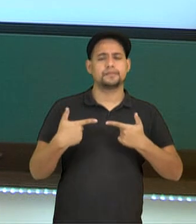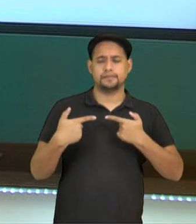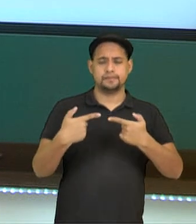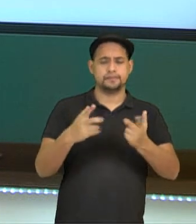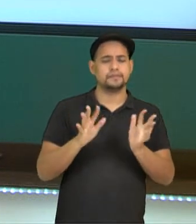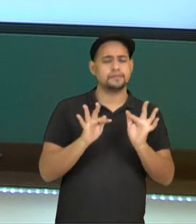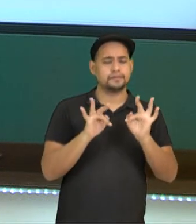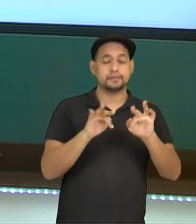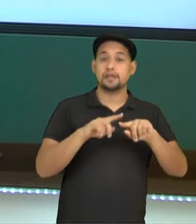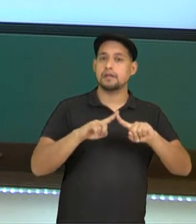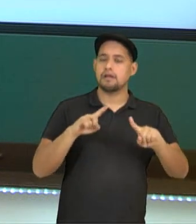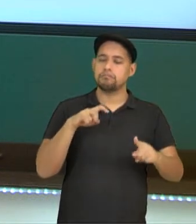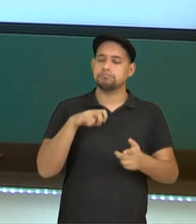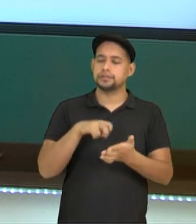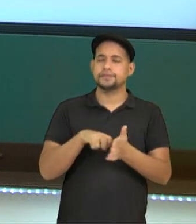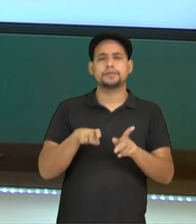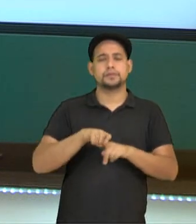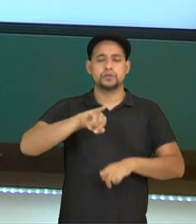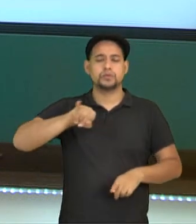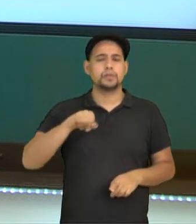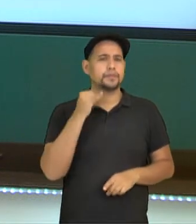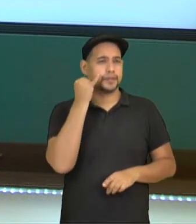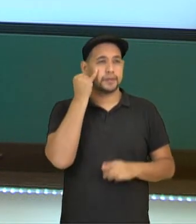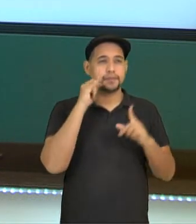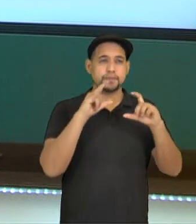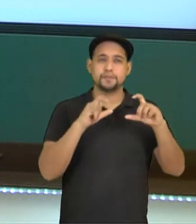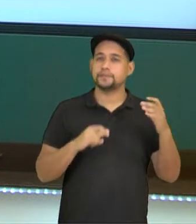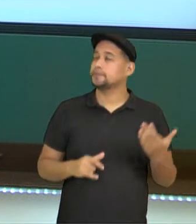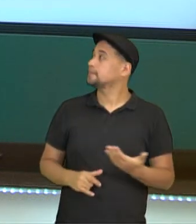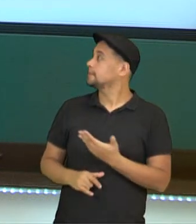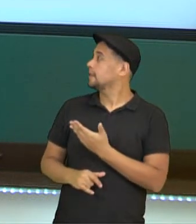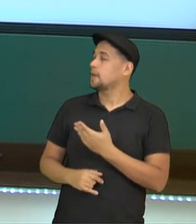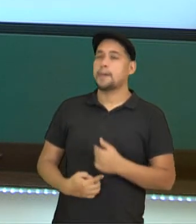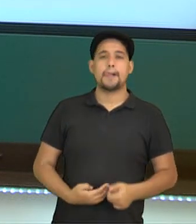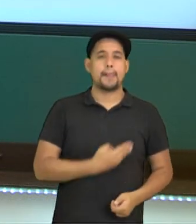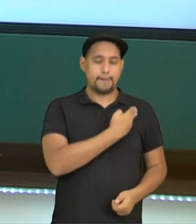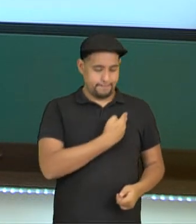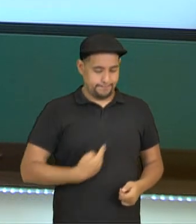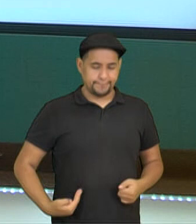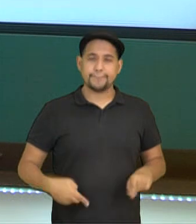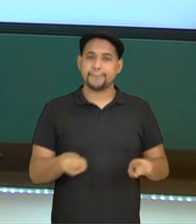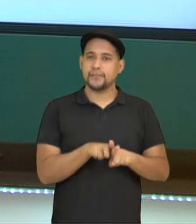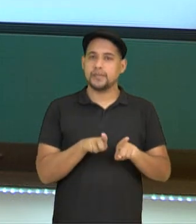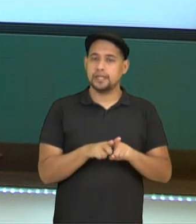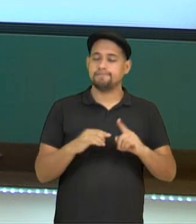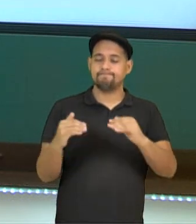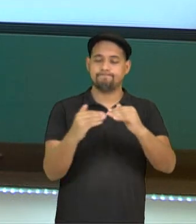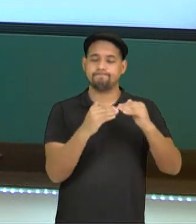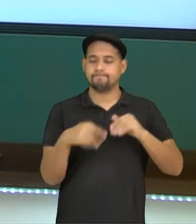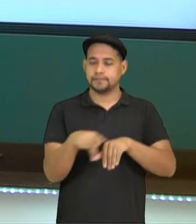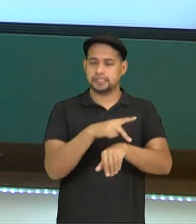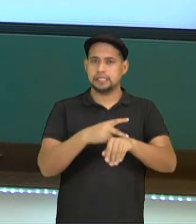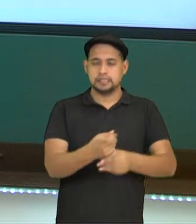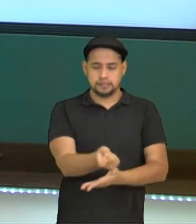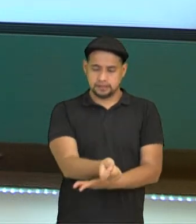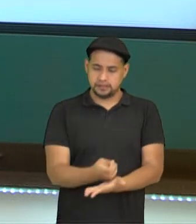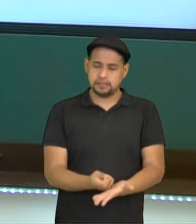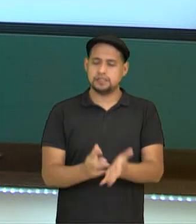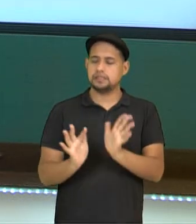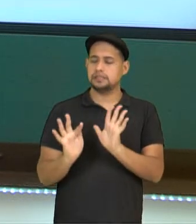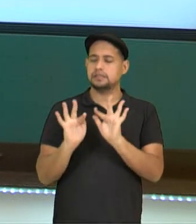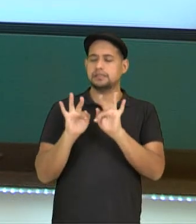acabou, então, com a rendição do Japão. Aqui na imagem, o ministro das Relações Exteriores do Japão assinando a ata de rendição